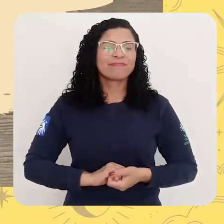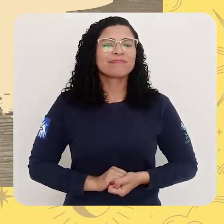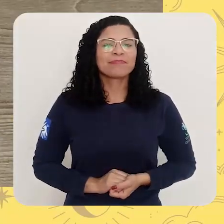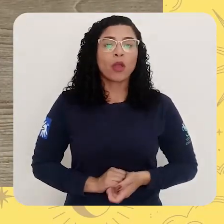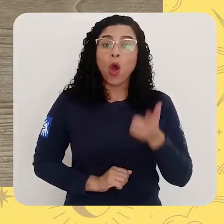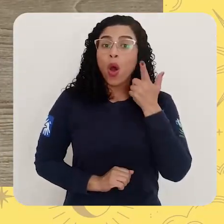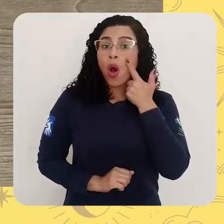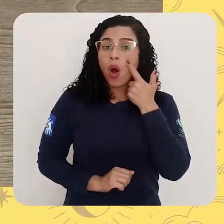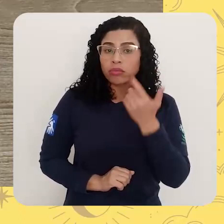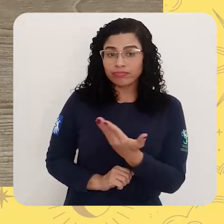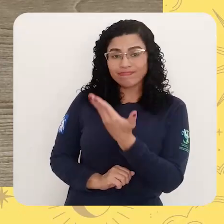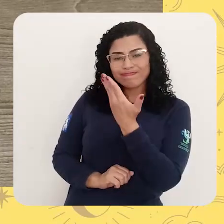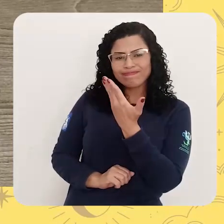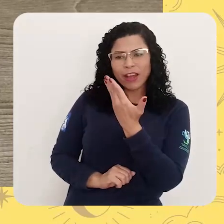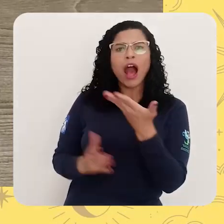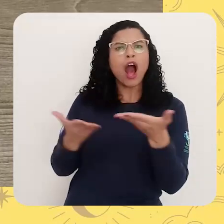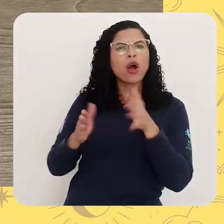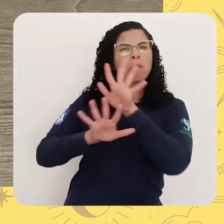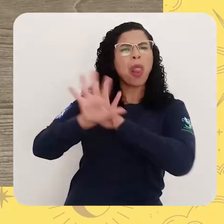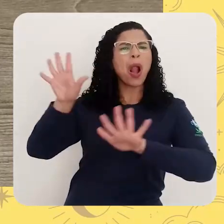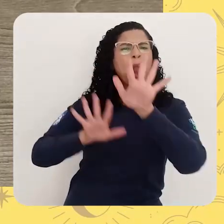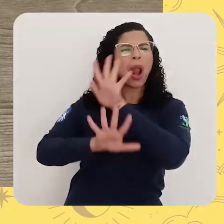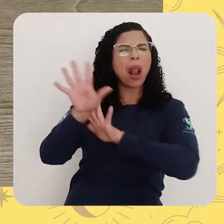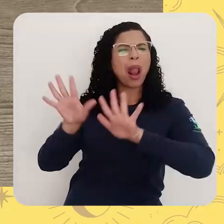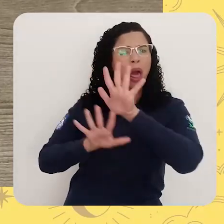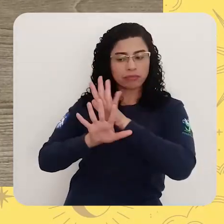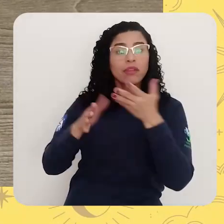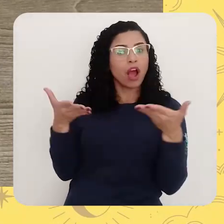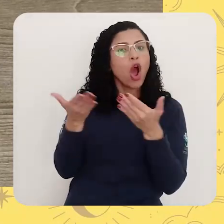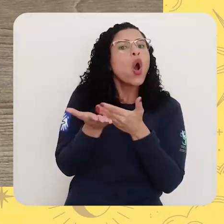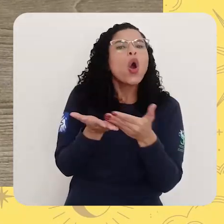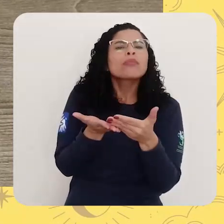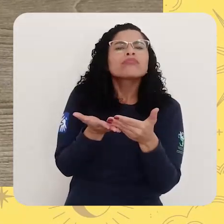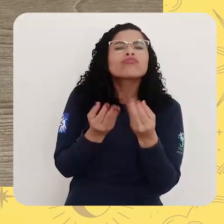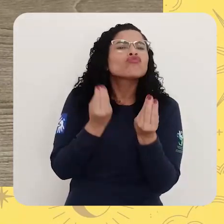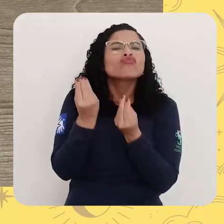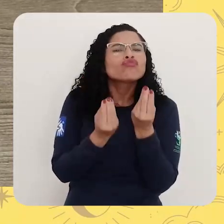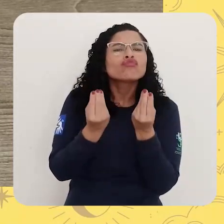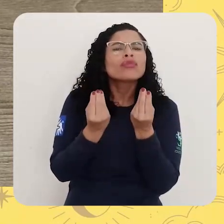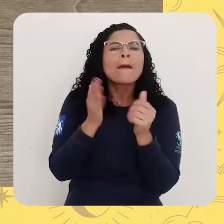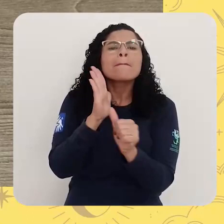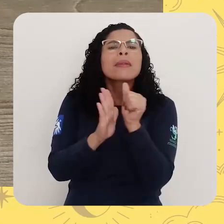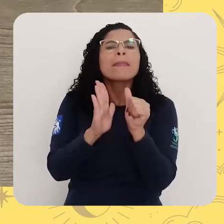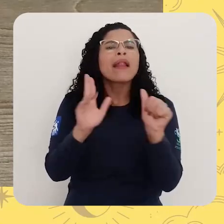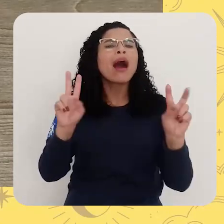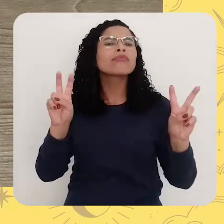Olha só, agora a parlenda está toda embaralhada. Vamos começar? Como que ela começa?